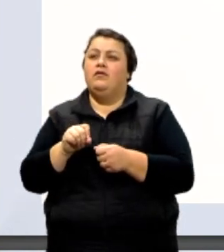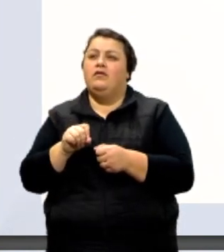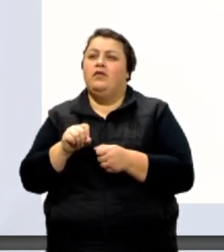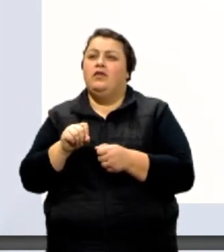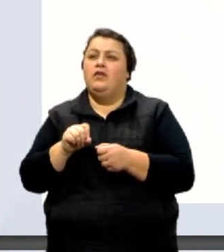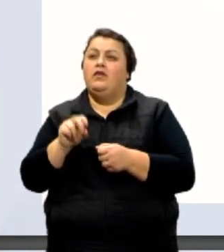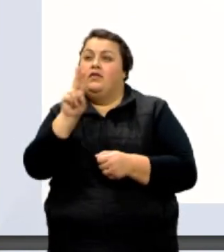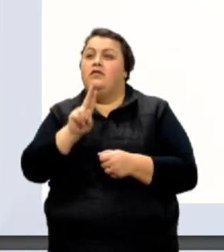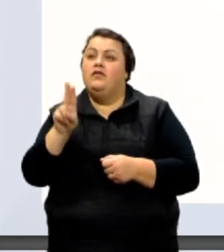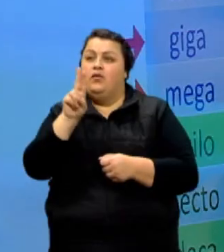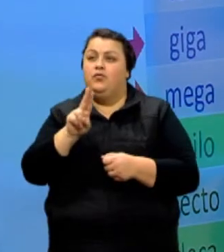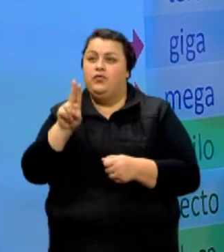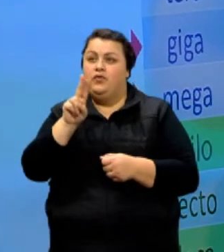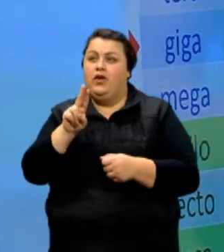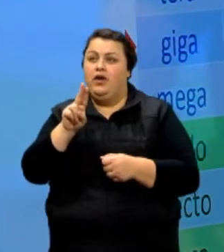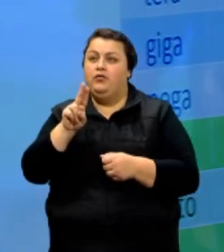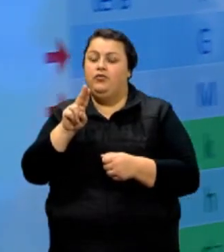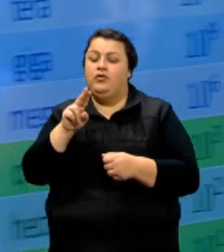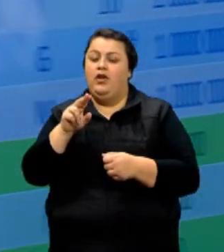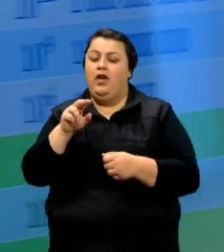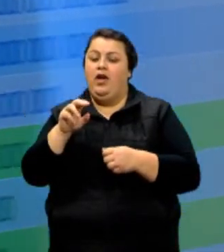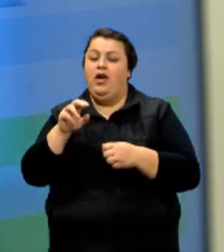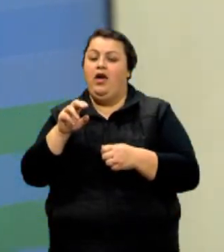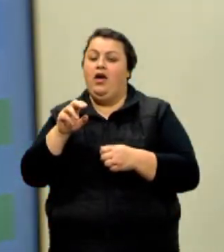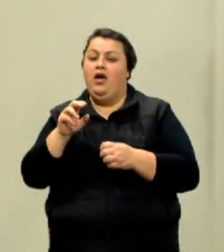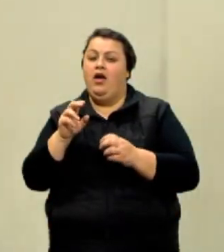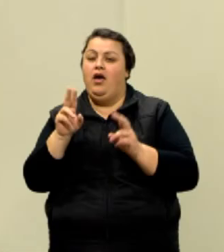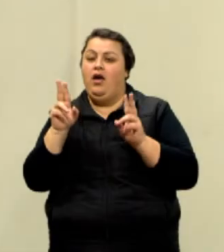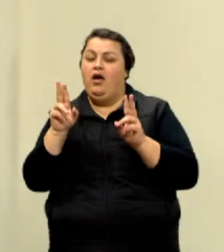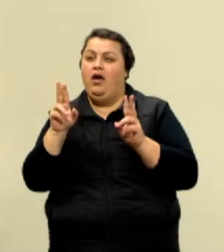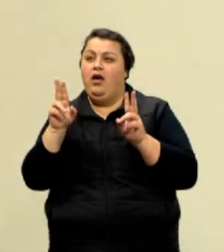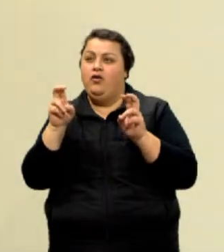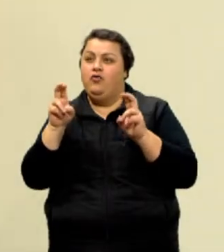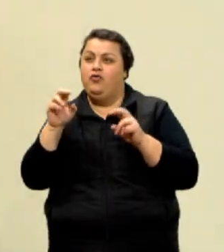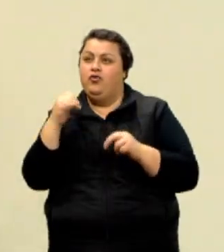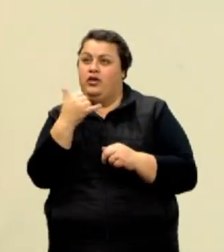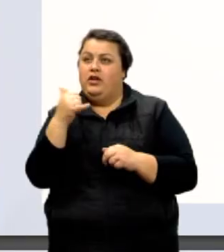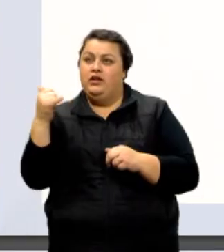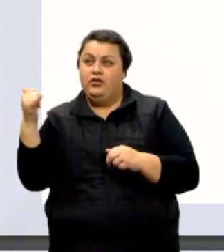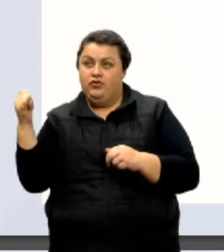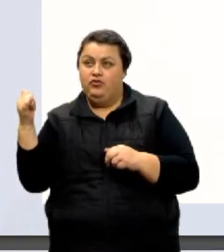na área de energia, principalmente. Megawatt, gigawatt.